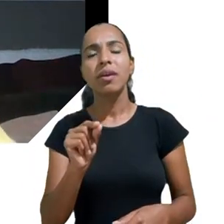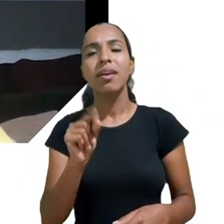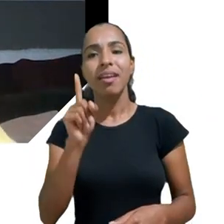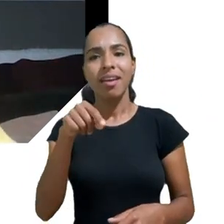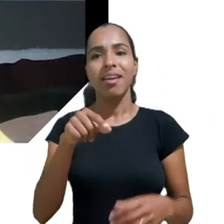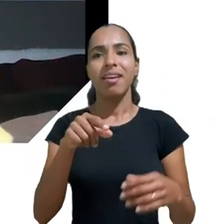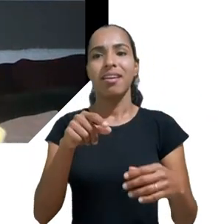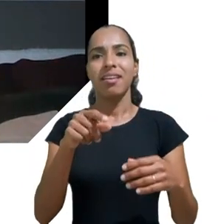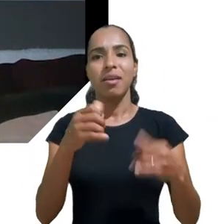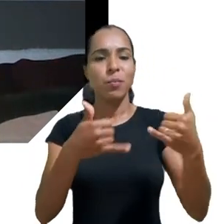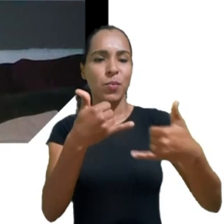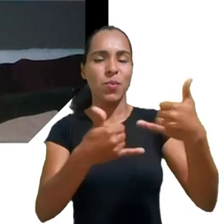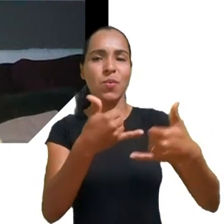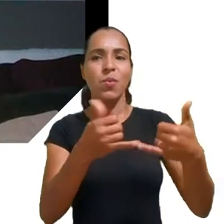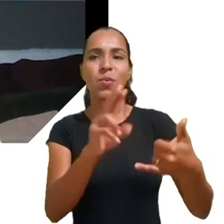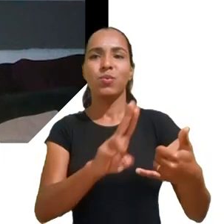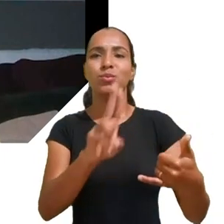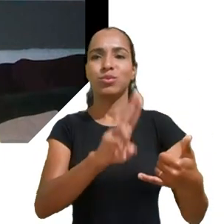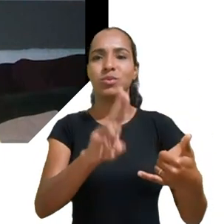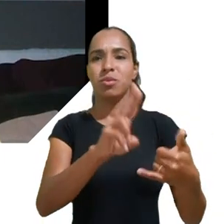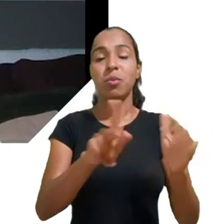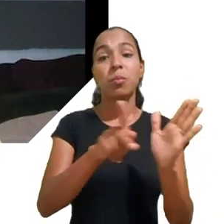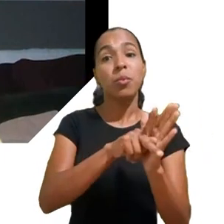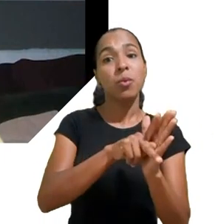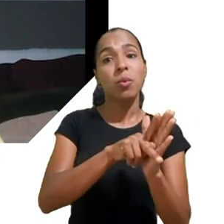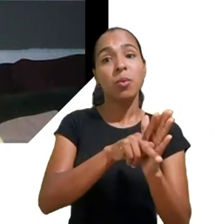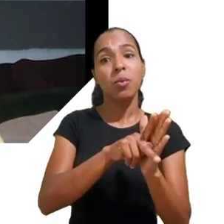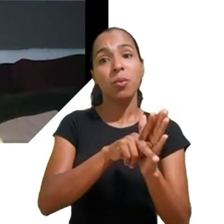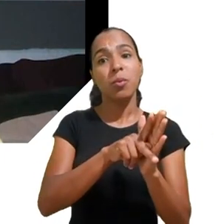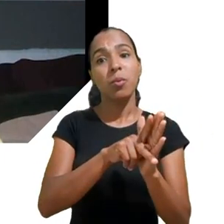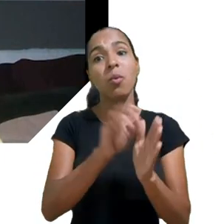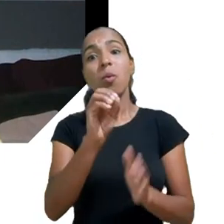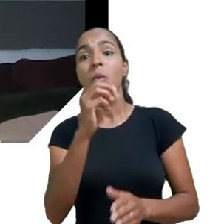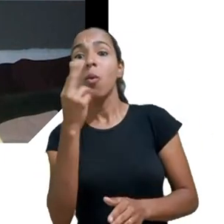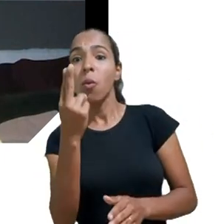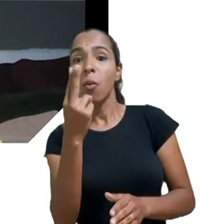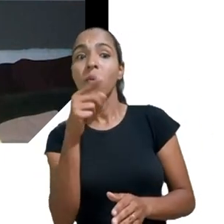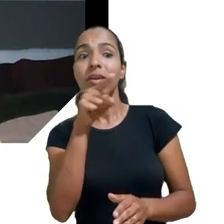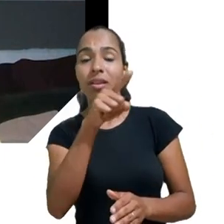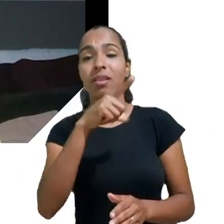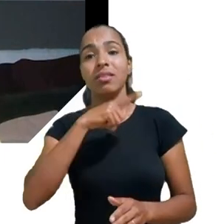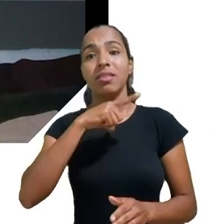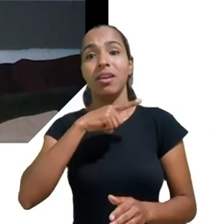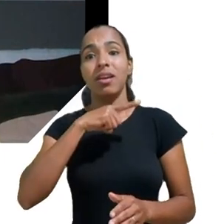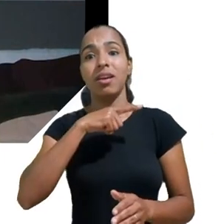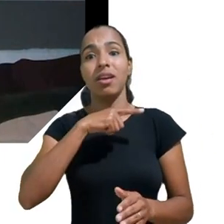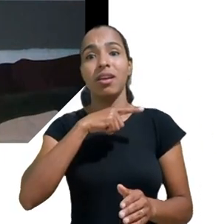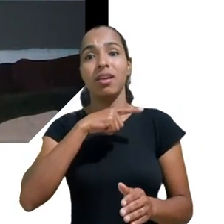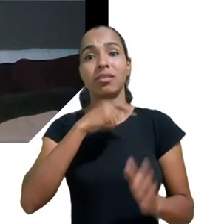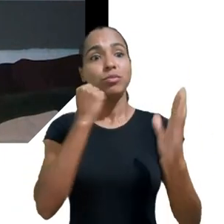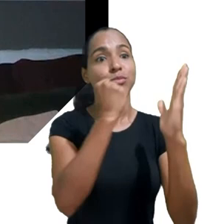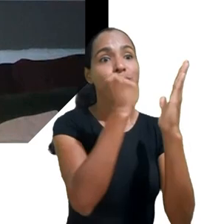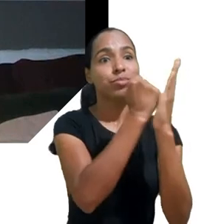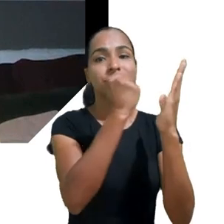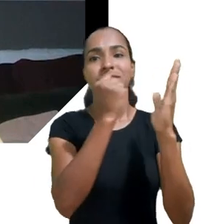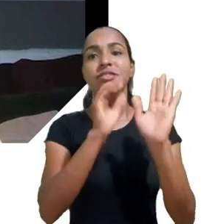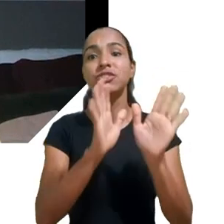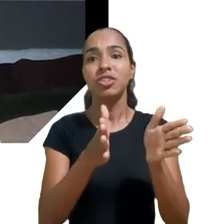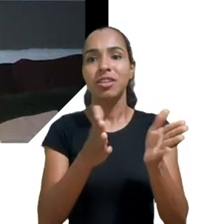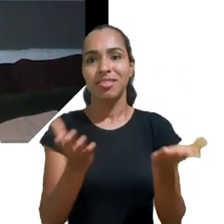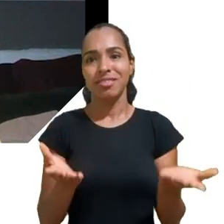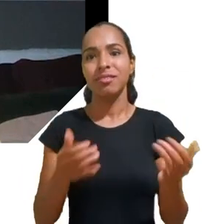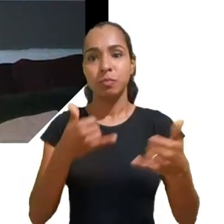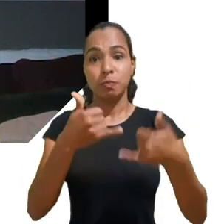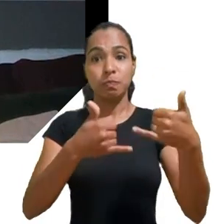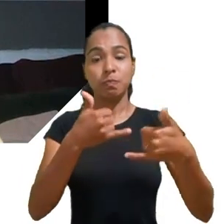Próprios ou ligados a determinadas marcas. A gente vê o uso de in-game advertising, que são